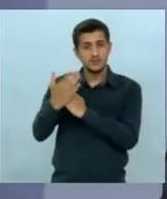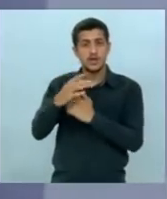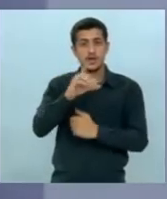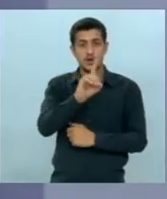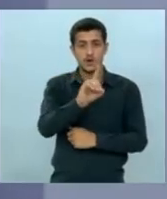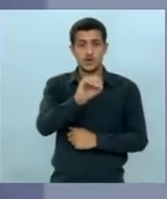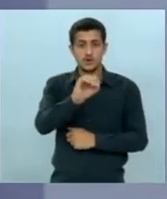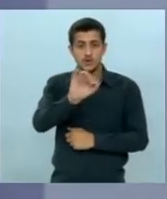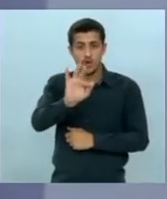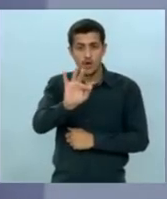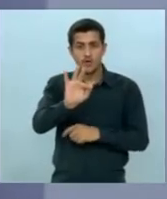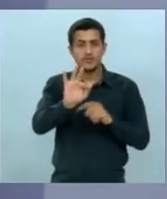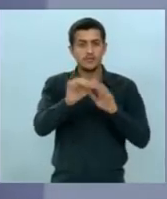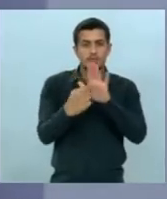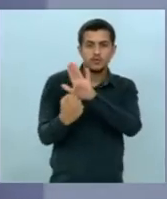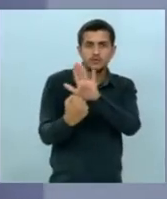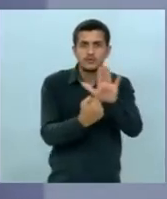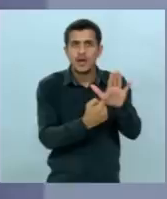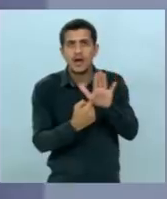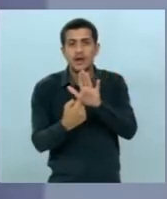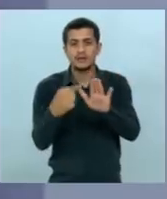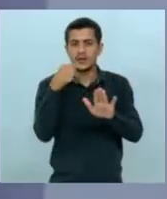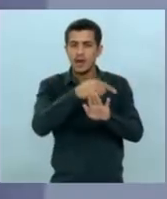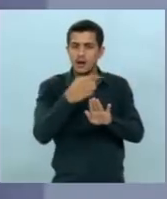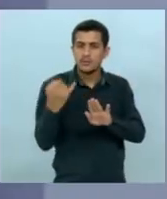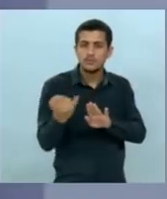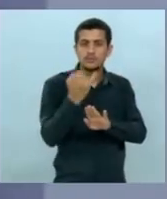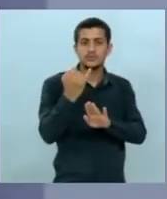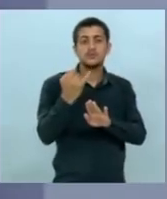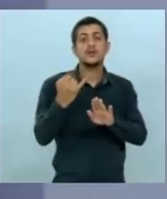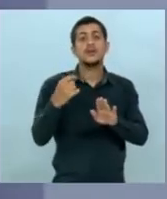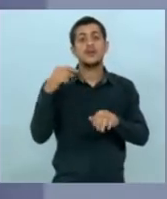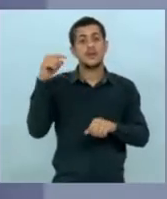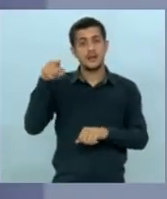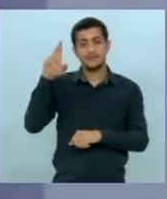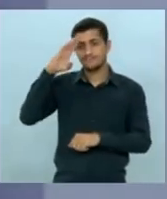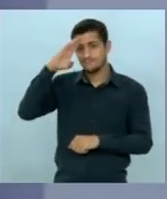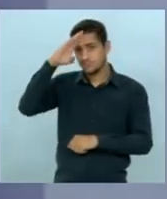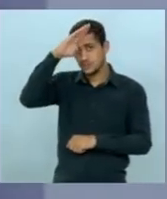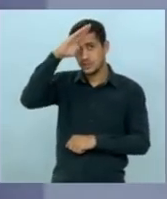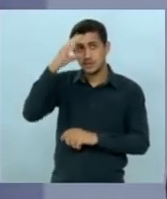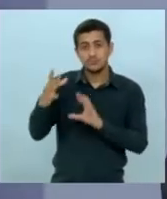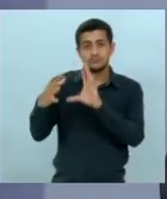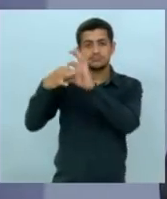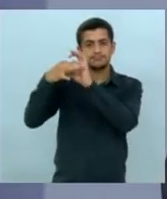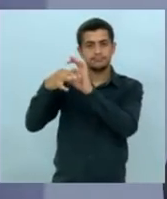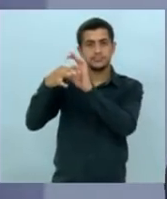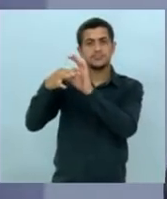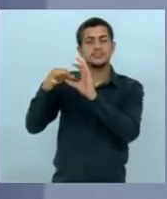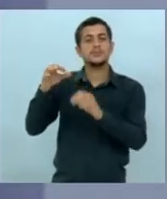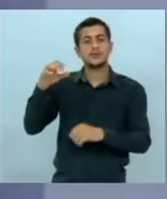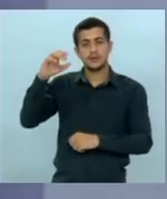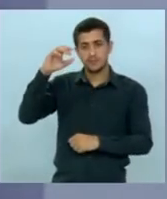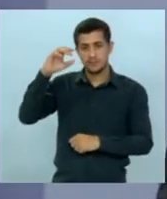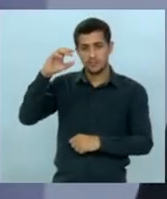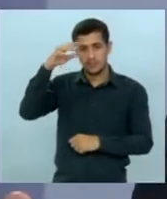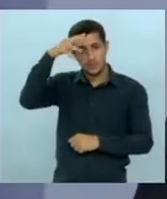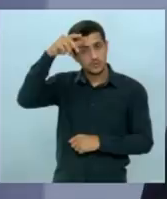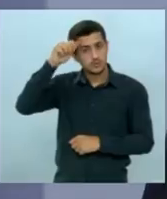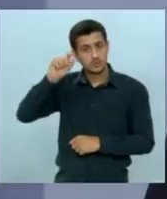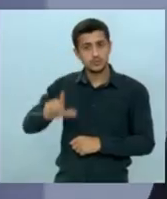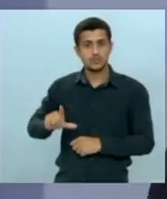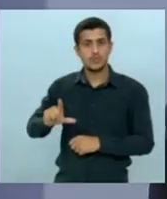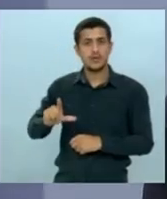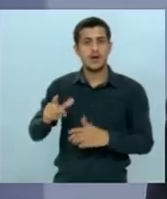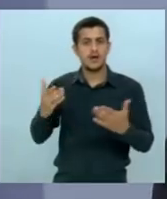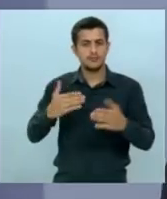o exemplo para país ele está sinalizando que ele vai ser um presidente parceiro do Mato Grosso do Sul porque a hora que a gente fazer uma